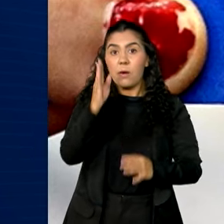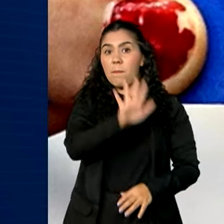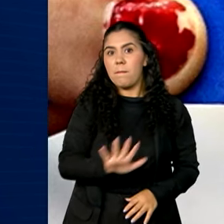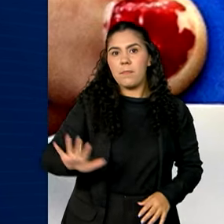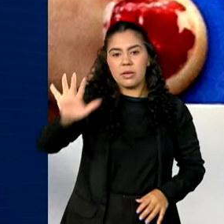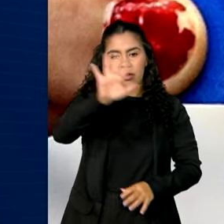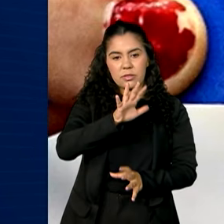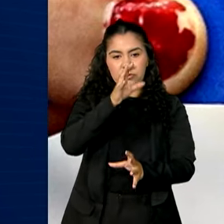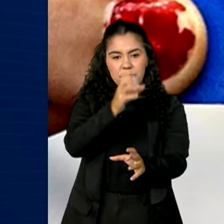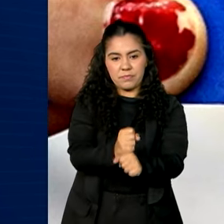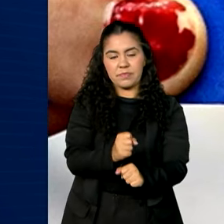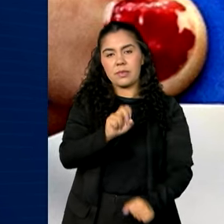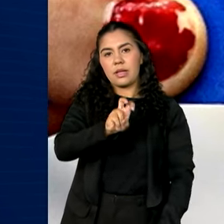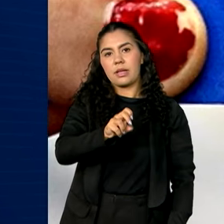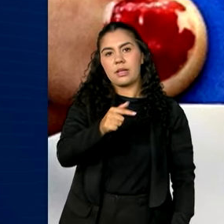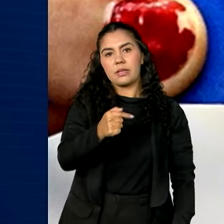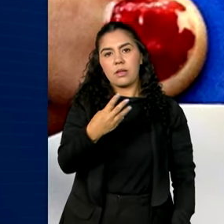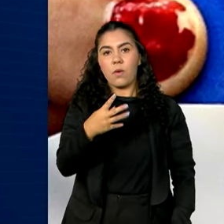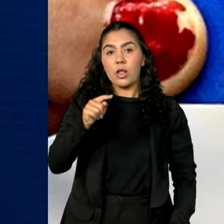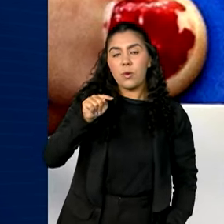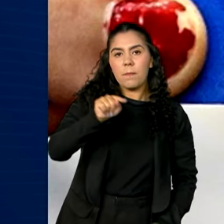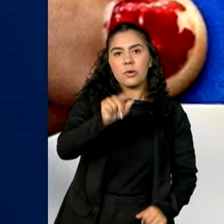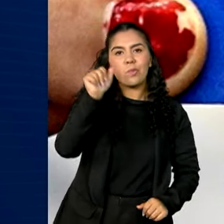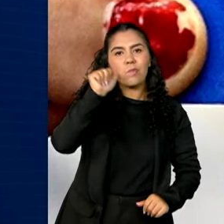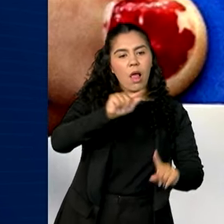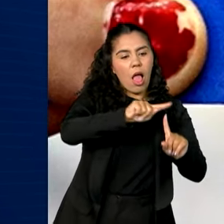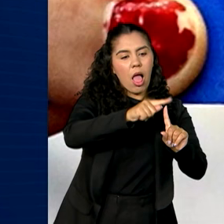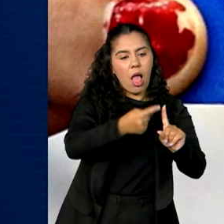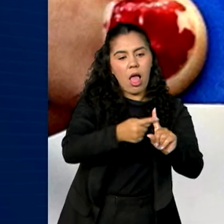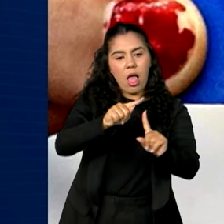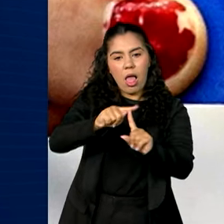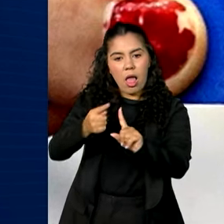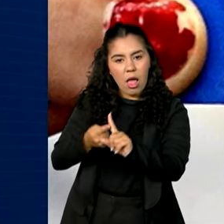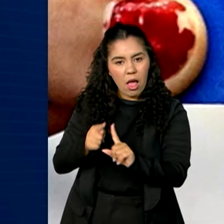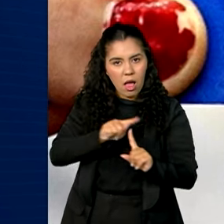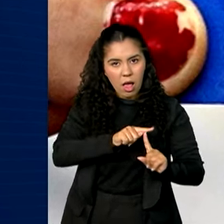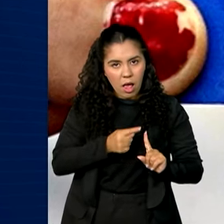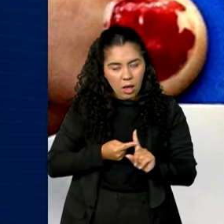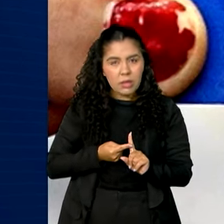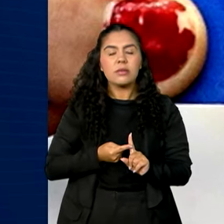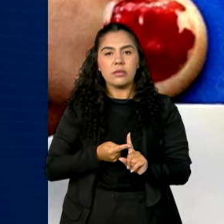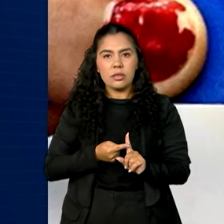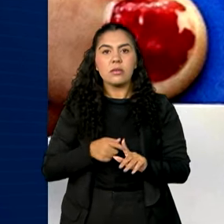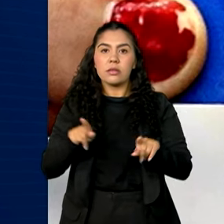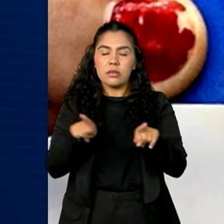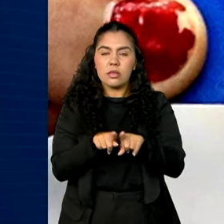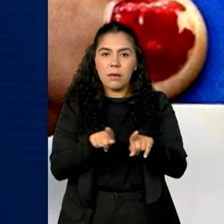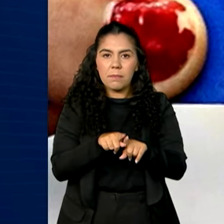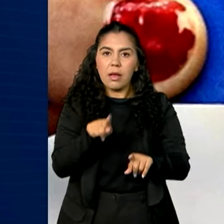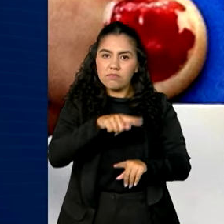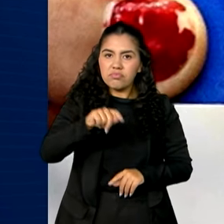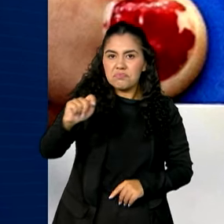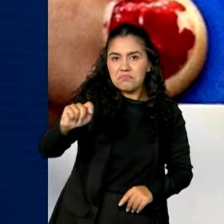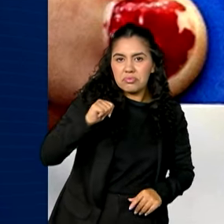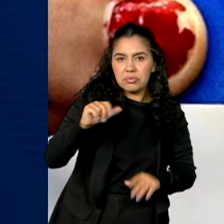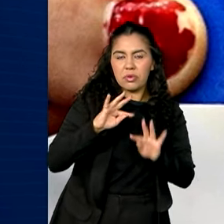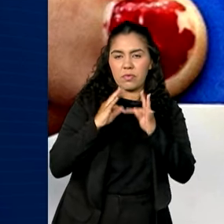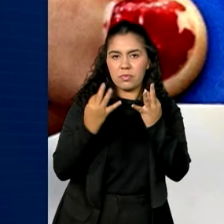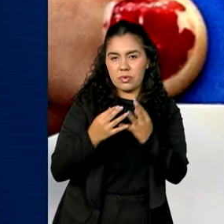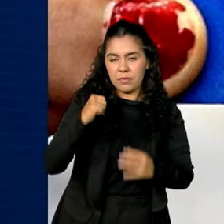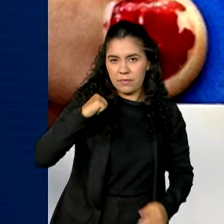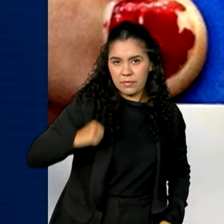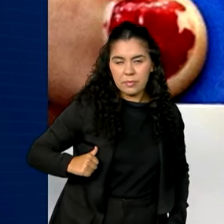574 mil gestantes localizadas pelo levantamento e beneficiárias do Bolsa Família,